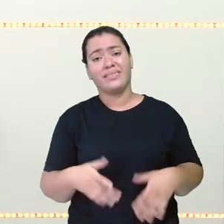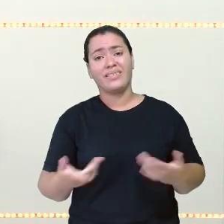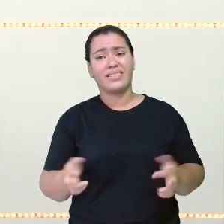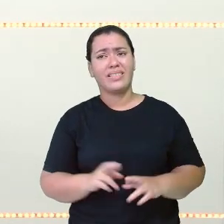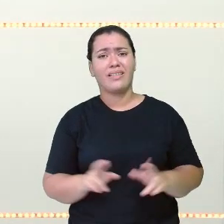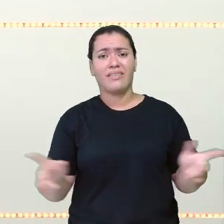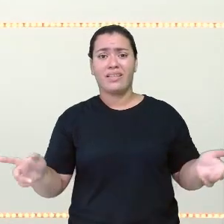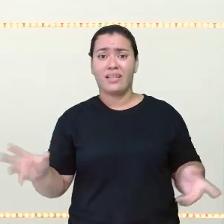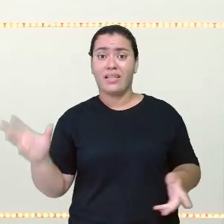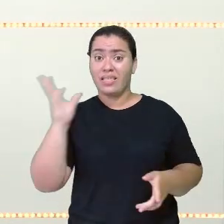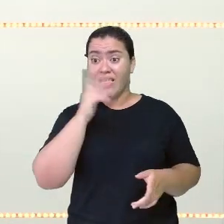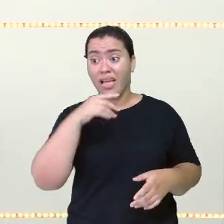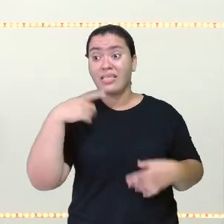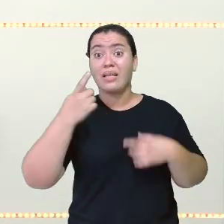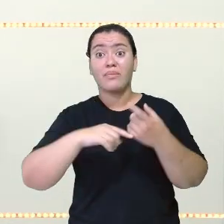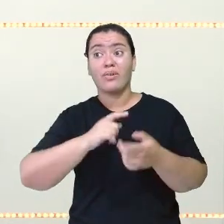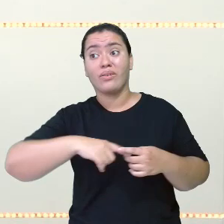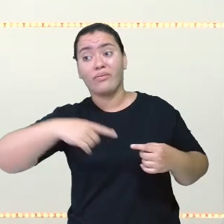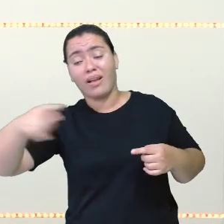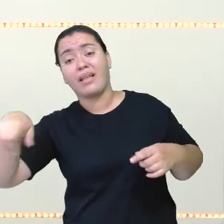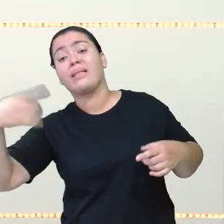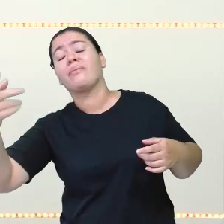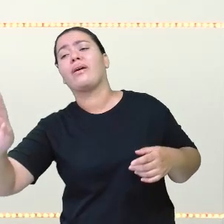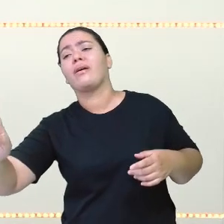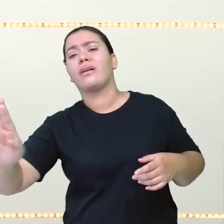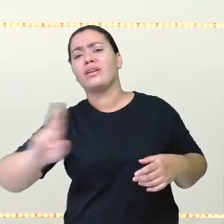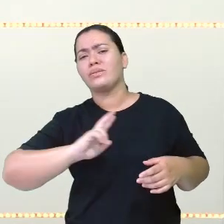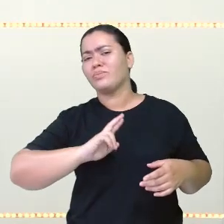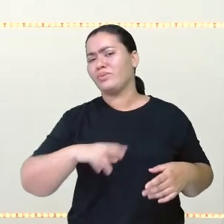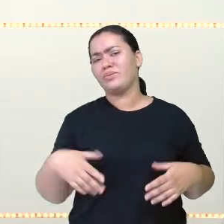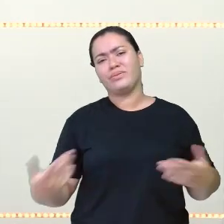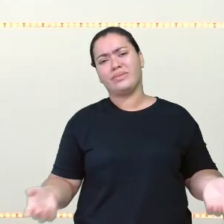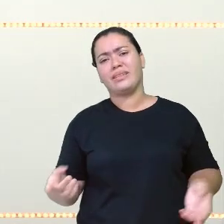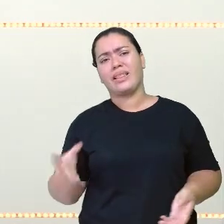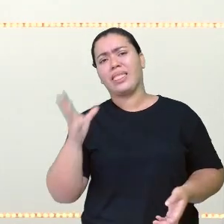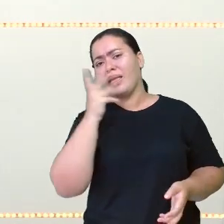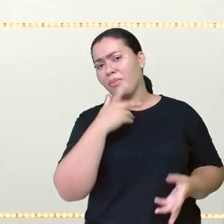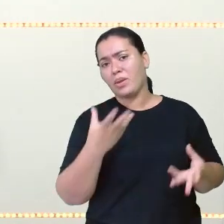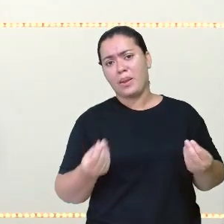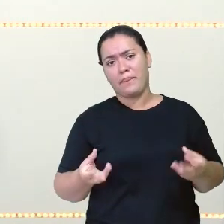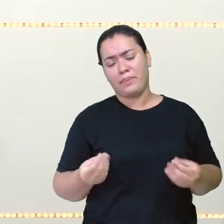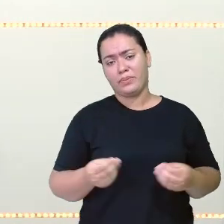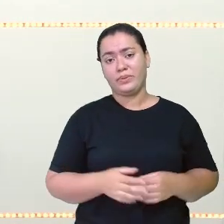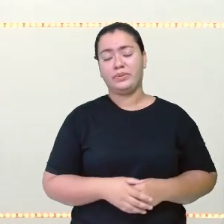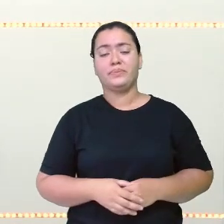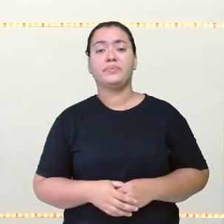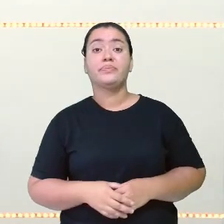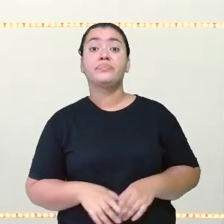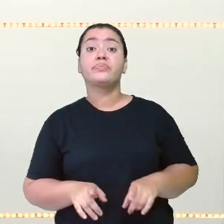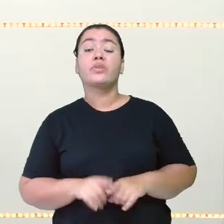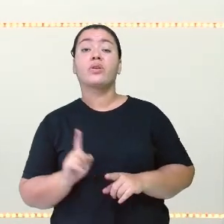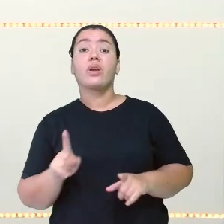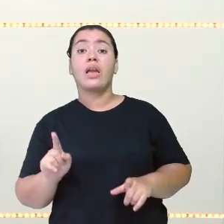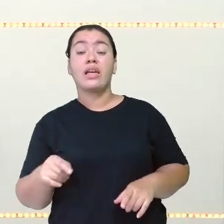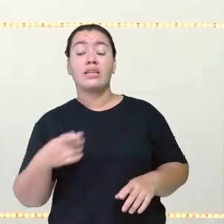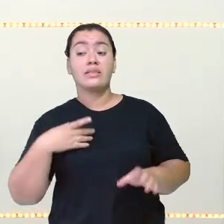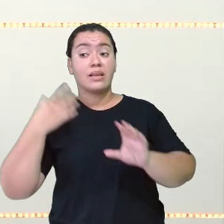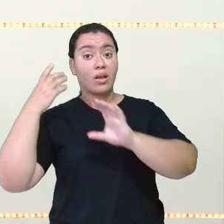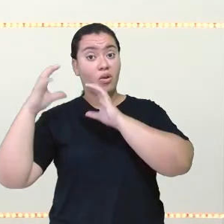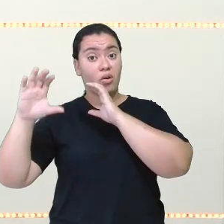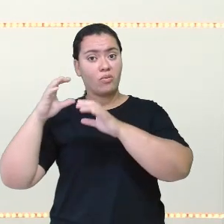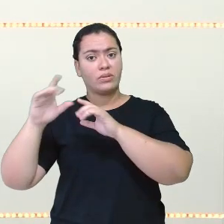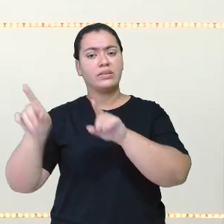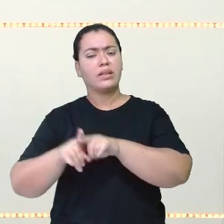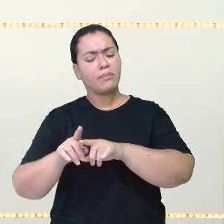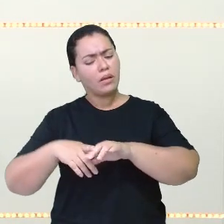Daqui que chegasse a resposta, então, ó, tinha mais nem graça, porque demorava muito tempo. E esse meio de comunicação também